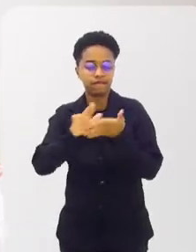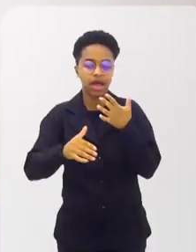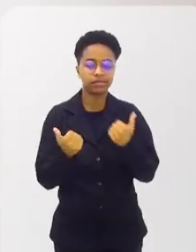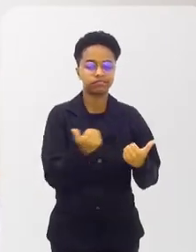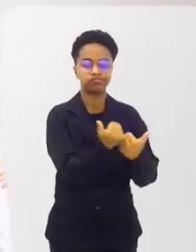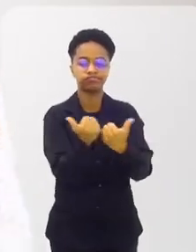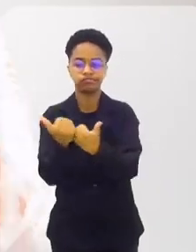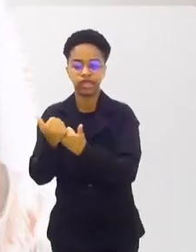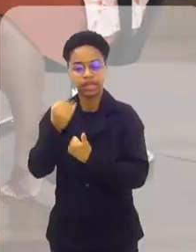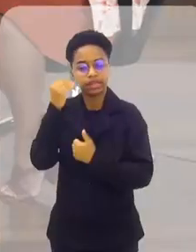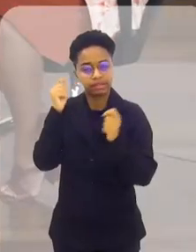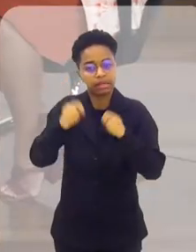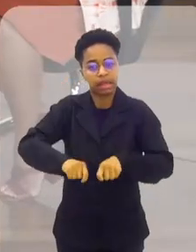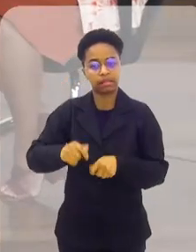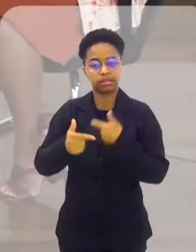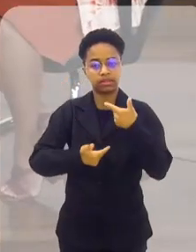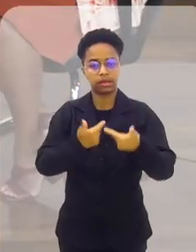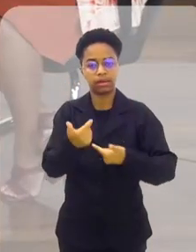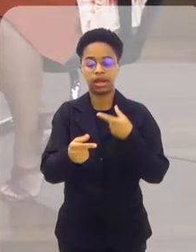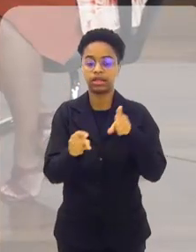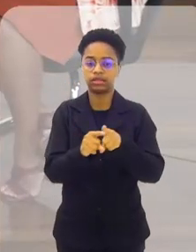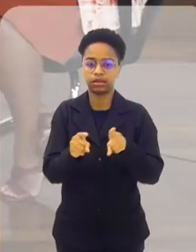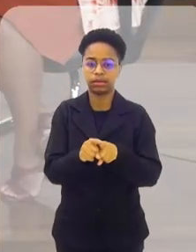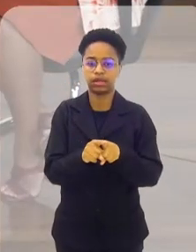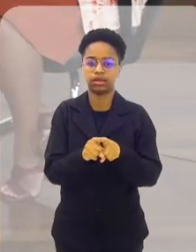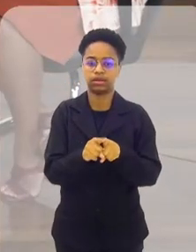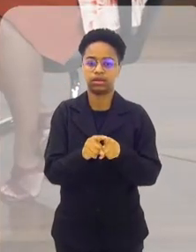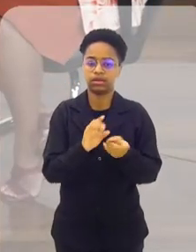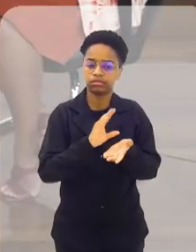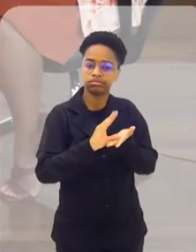eles pudessem trabalhar e também receber aí